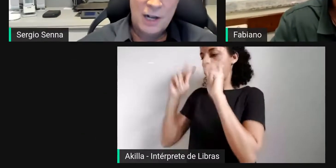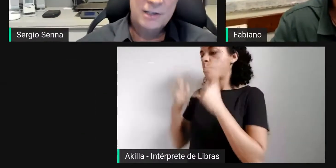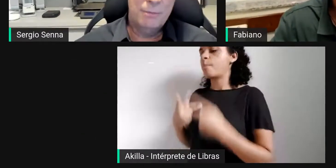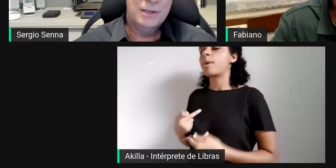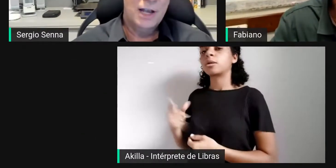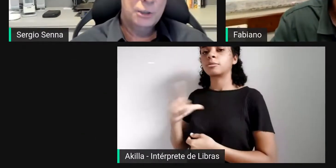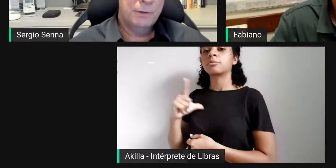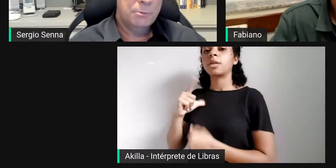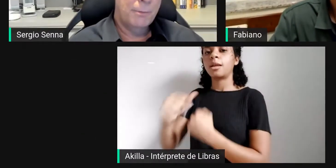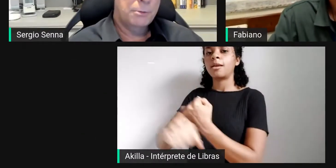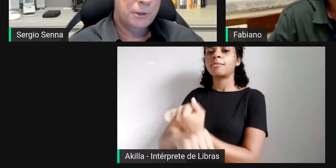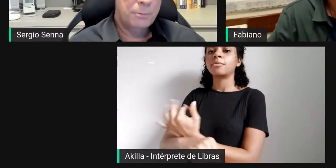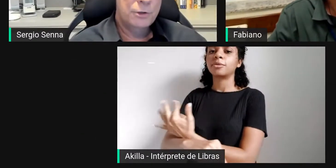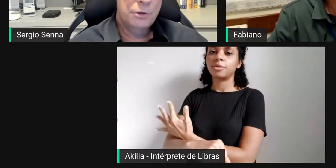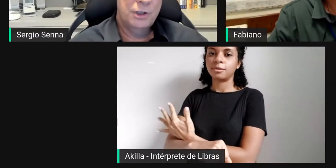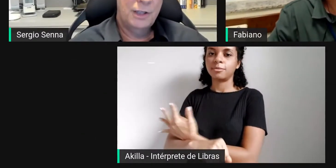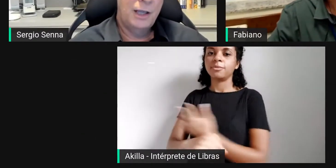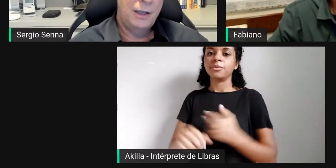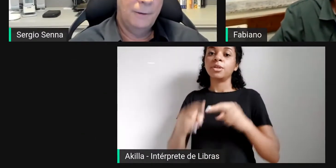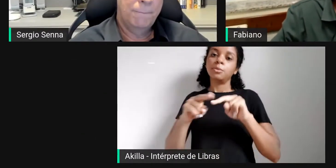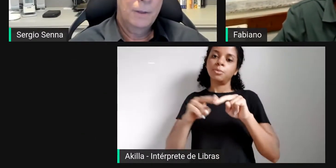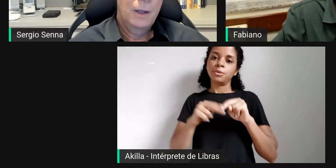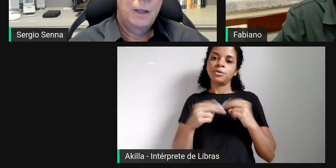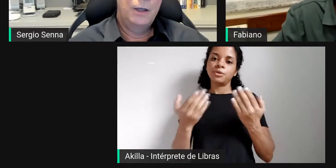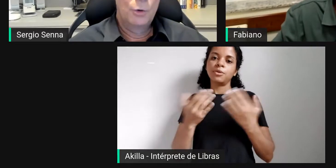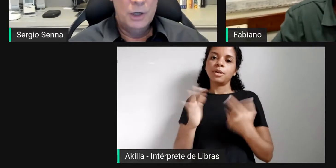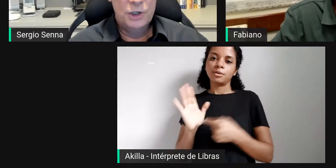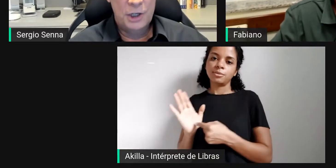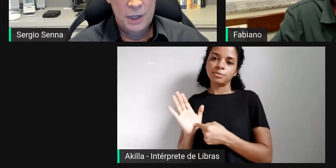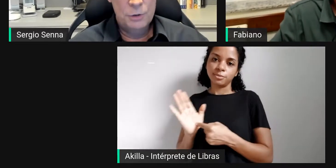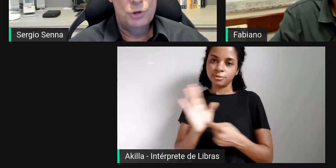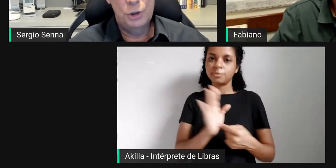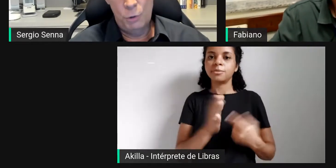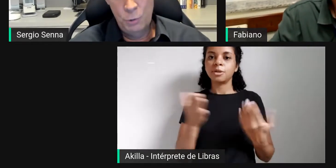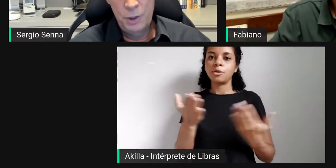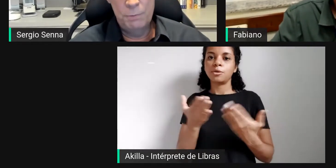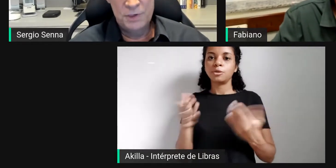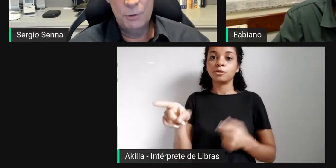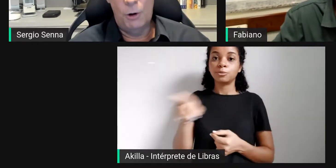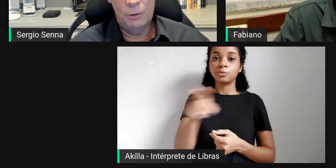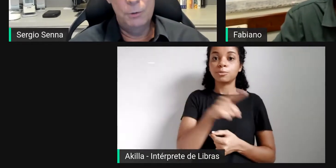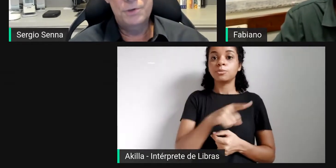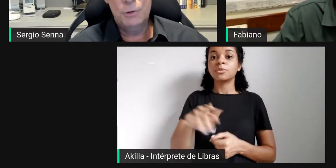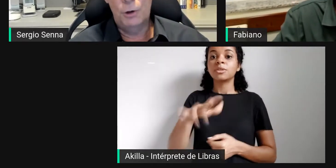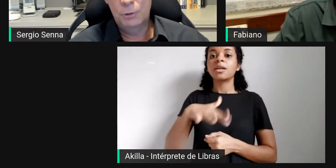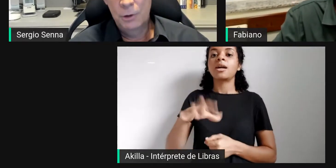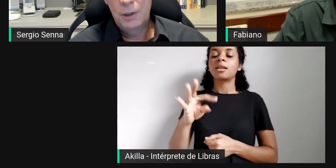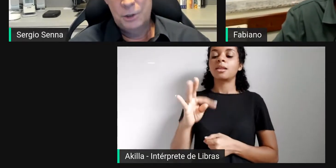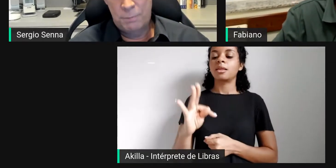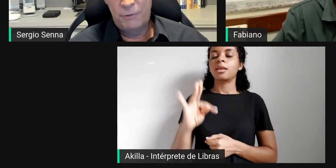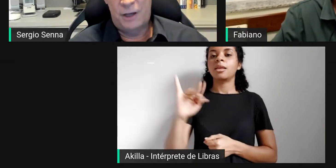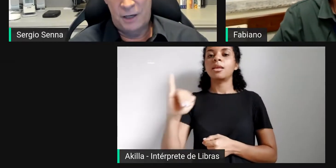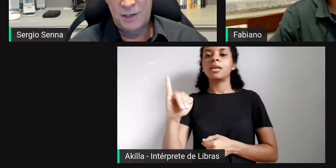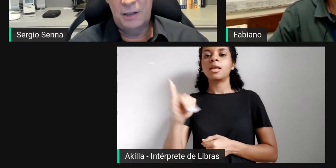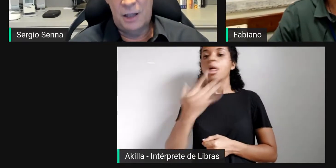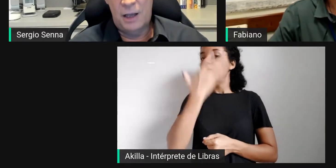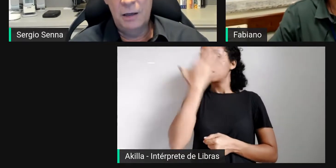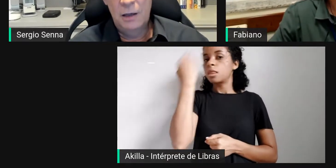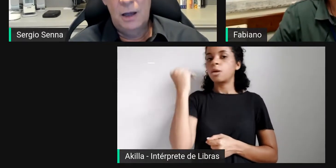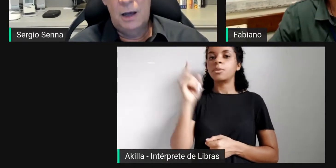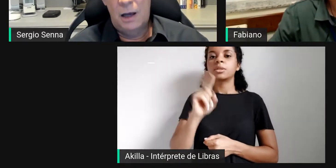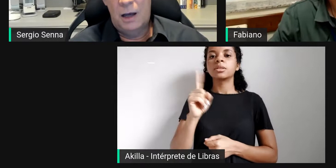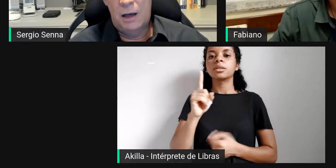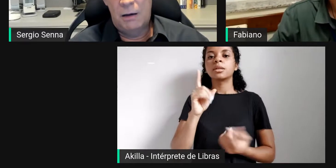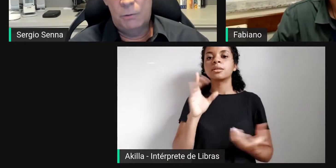deixar essa mensagem, principalmente para as pessoas de TI, e nunca esqueçam de incluir um psicólogo, um psicólogo de preferência que